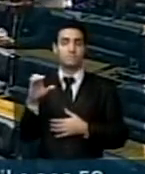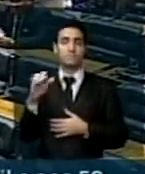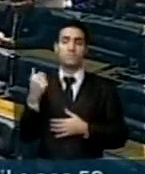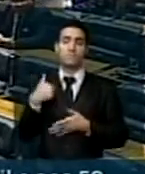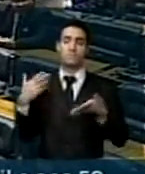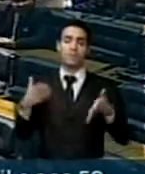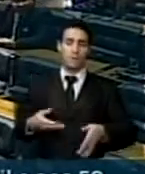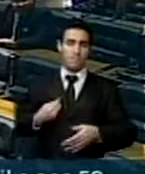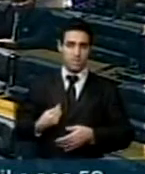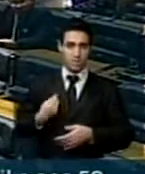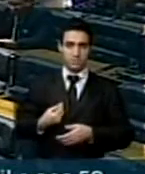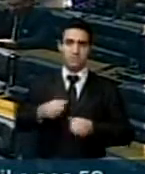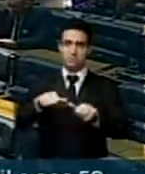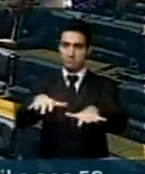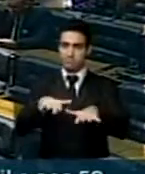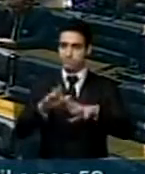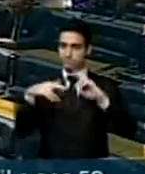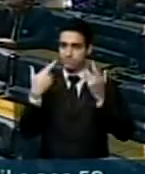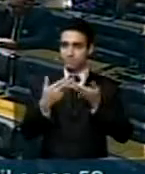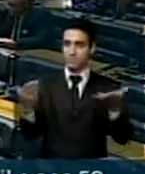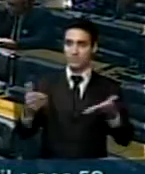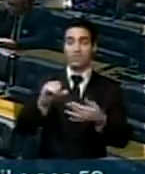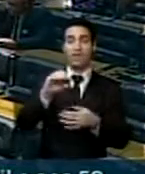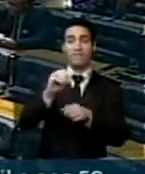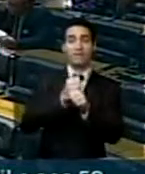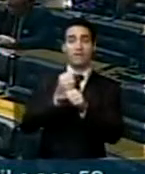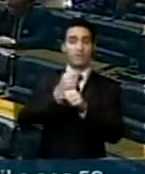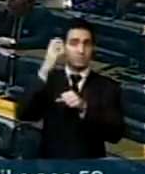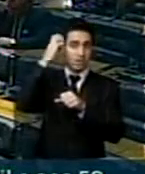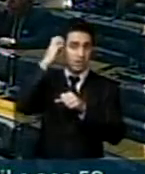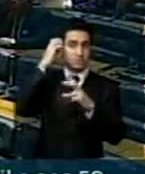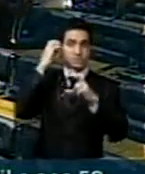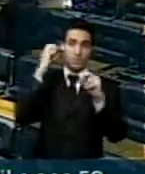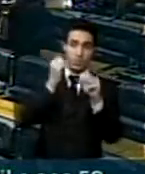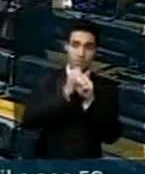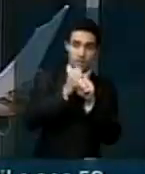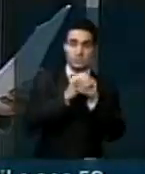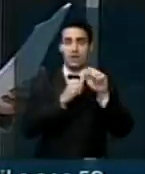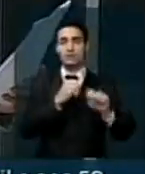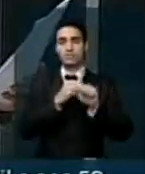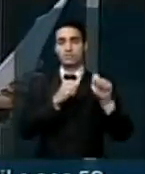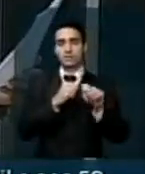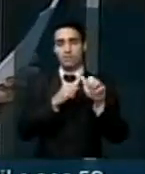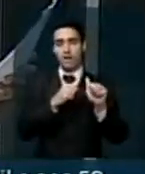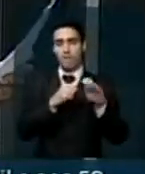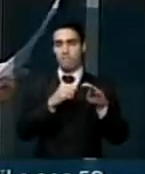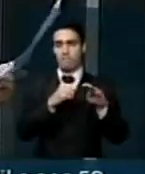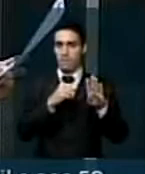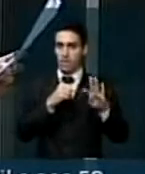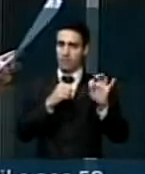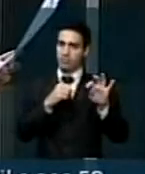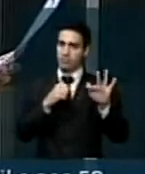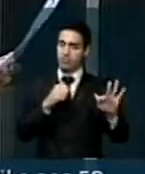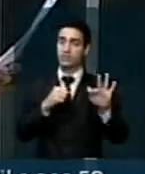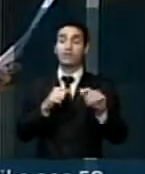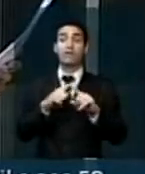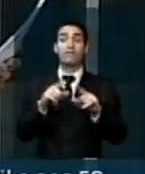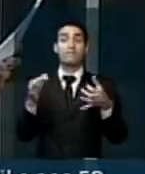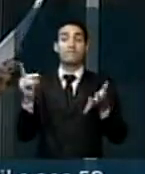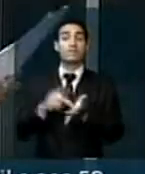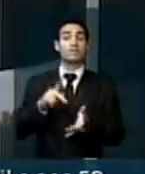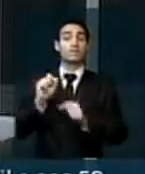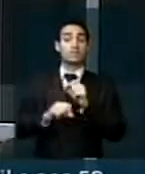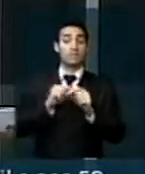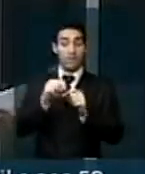participamos dessa homenagem pelos 90 anos do rádio e 50 anos da BERT. A verdade é que celebrações desse